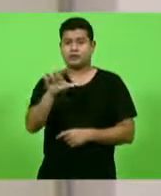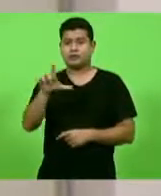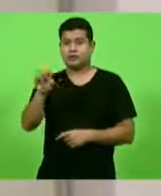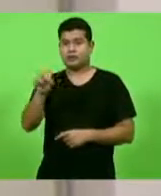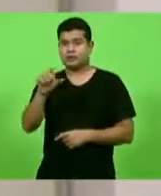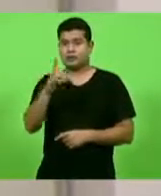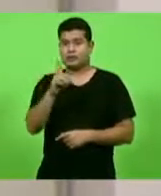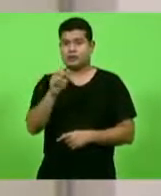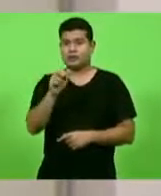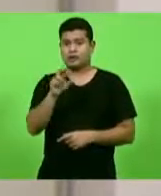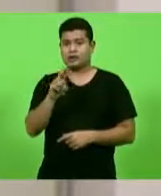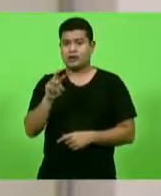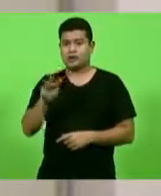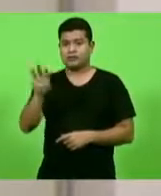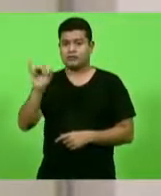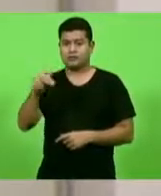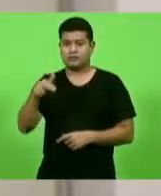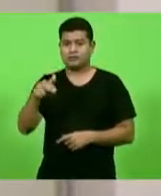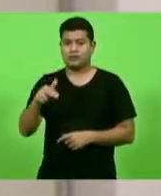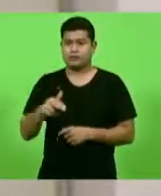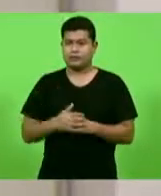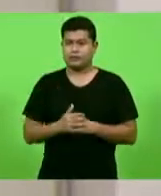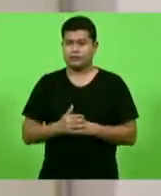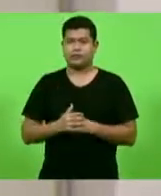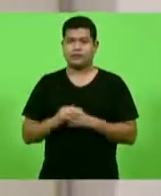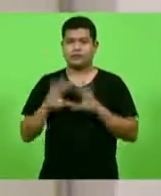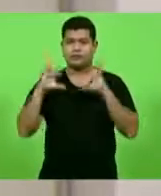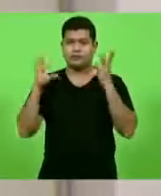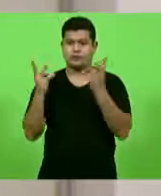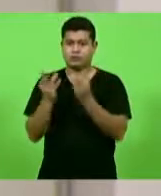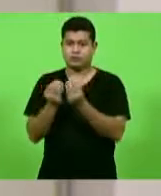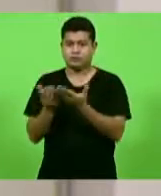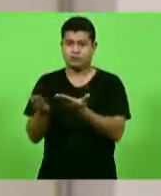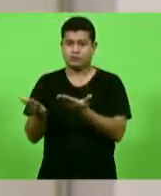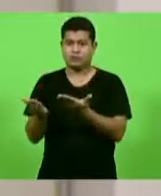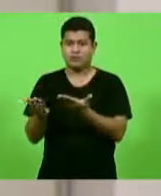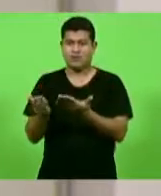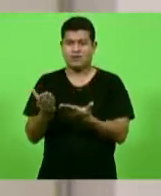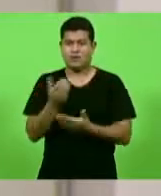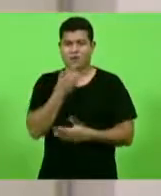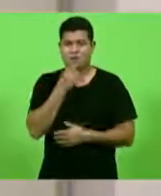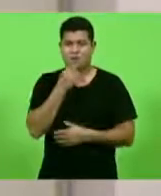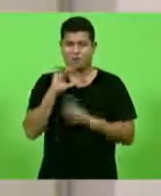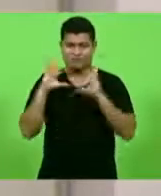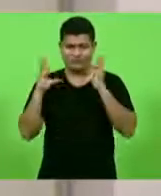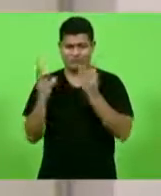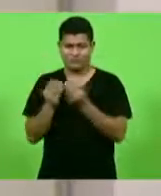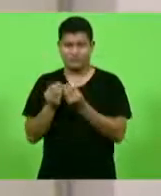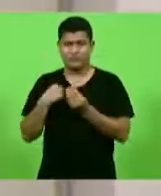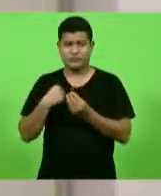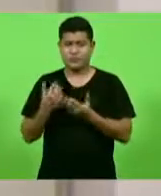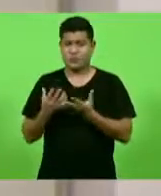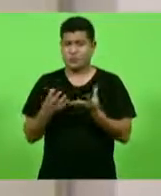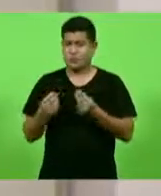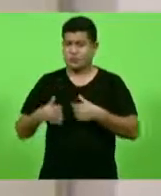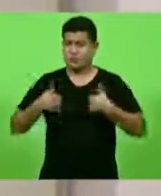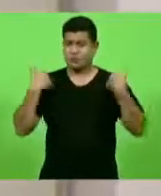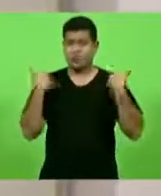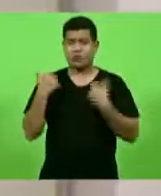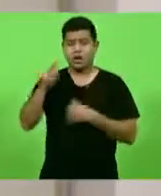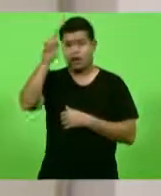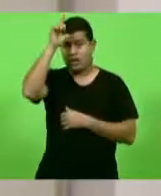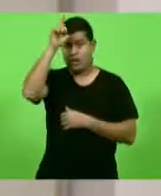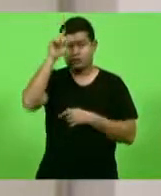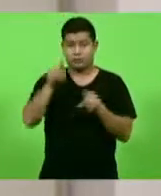de Blumenau sabemos bem essa história, uma figura que orgulha muito a Alemanha, orgulha muito